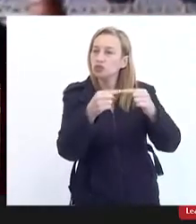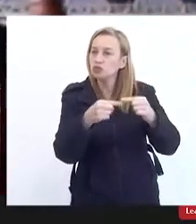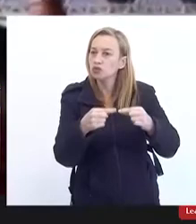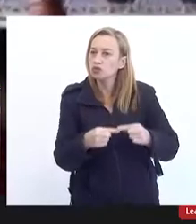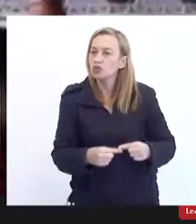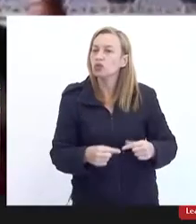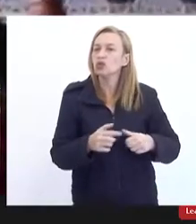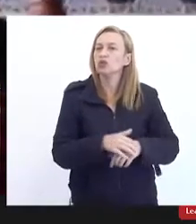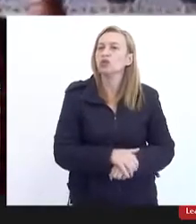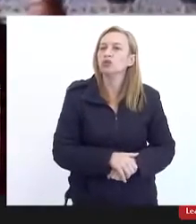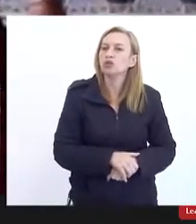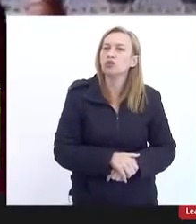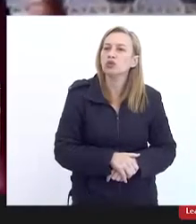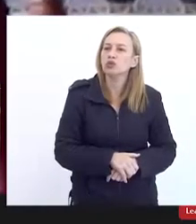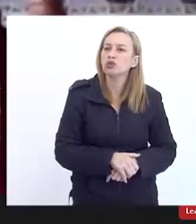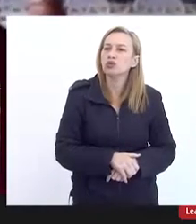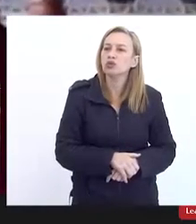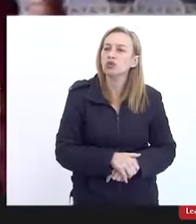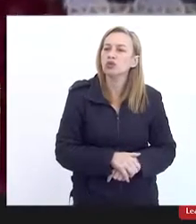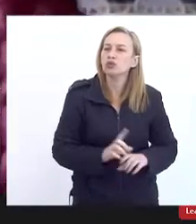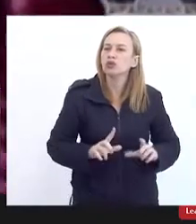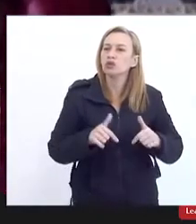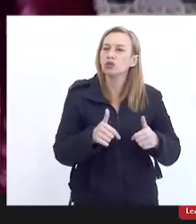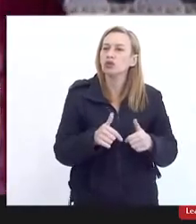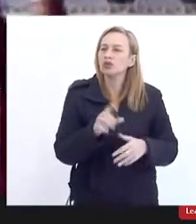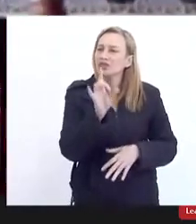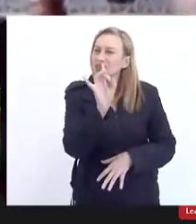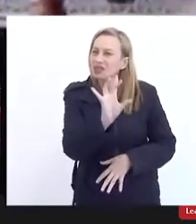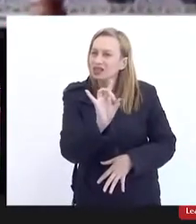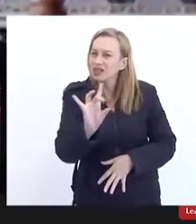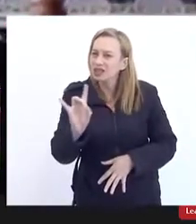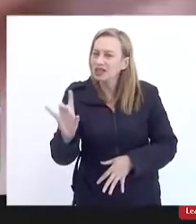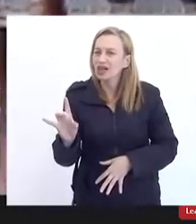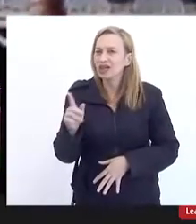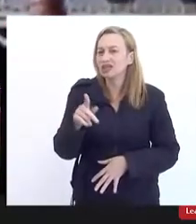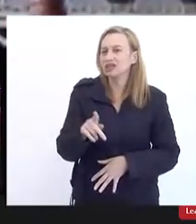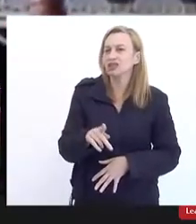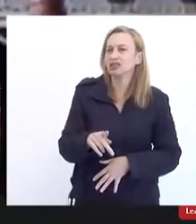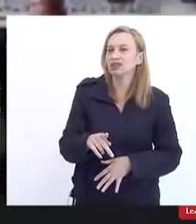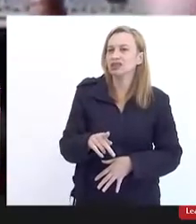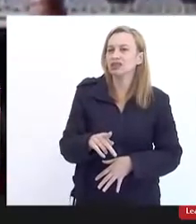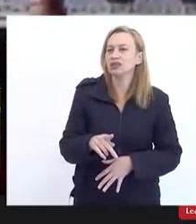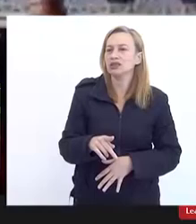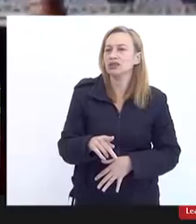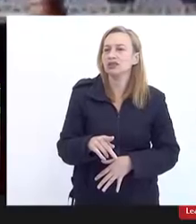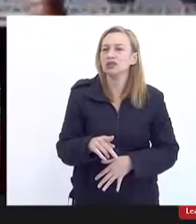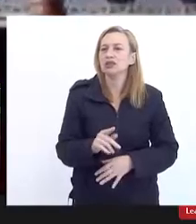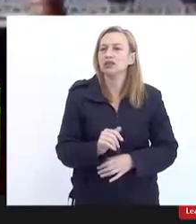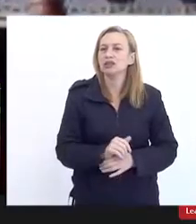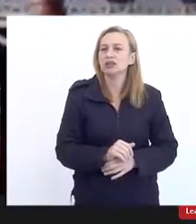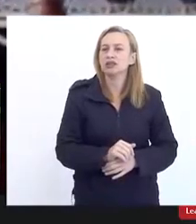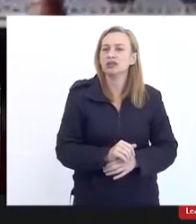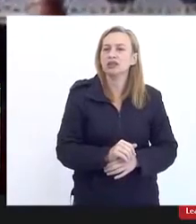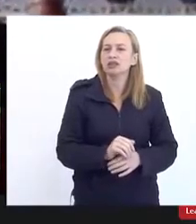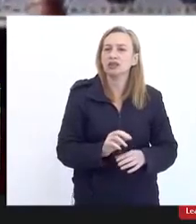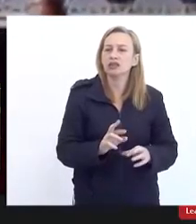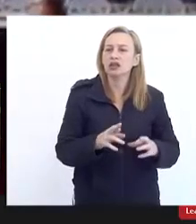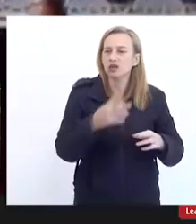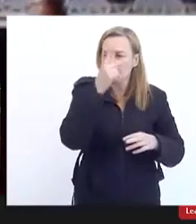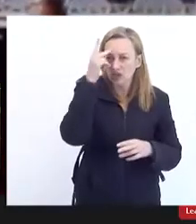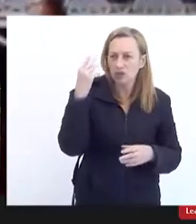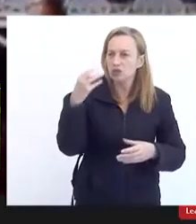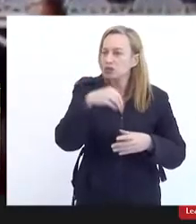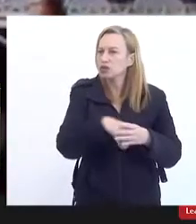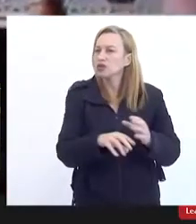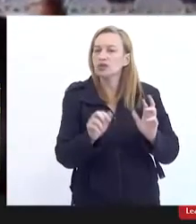com a atuação de cada elemento que compõe essa audiência seja